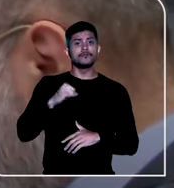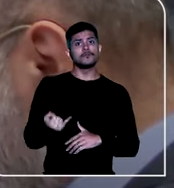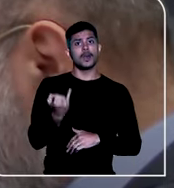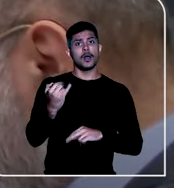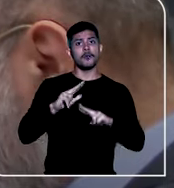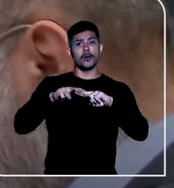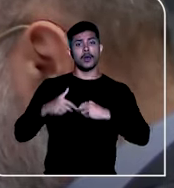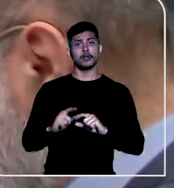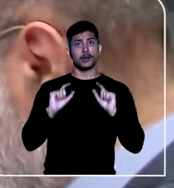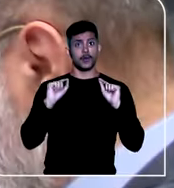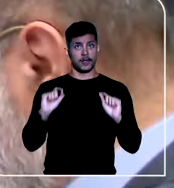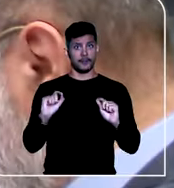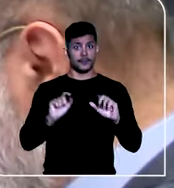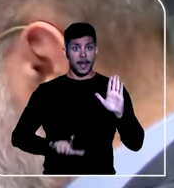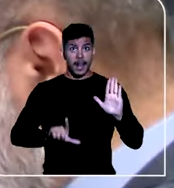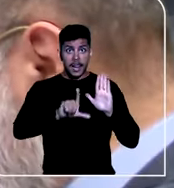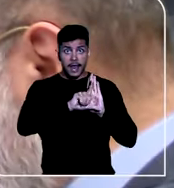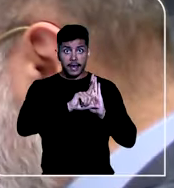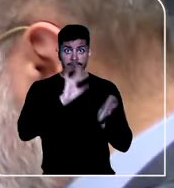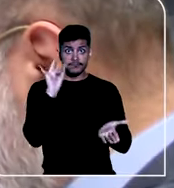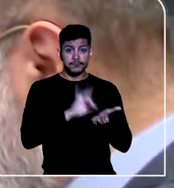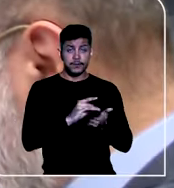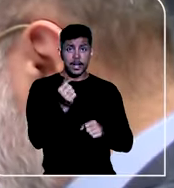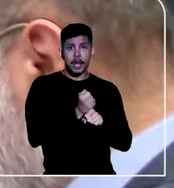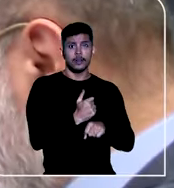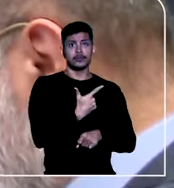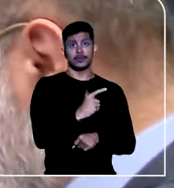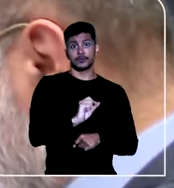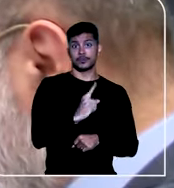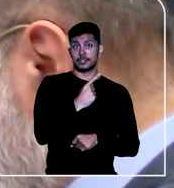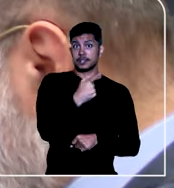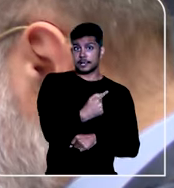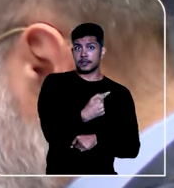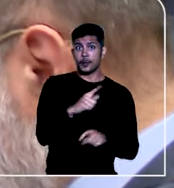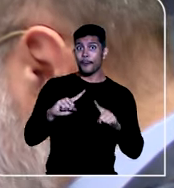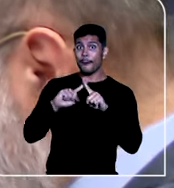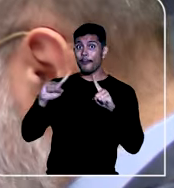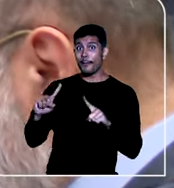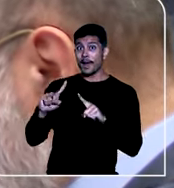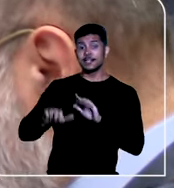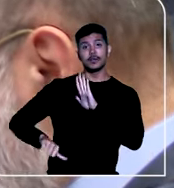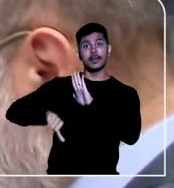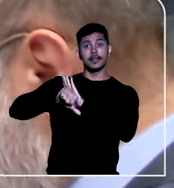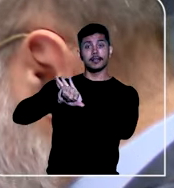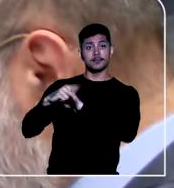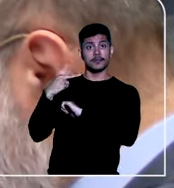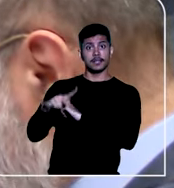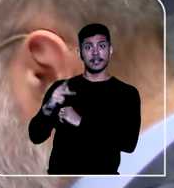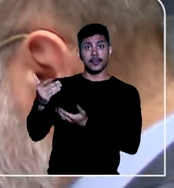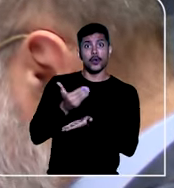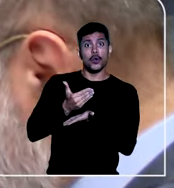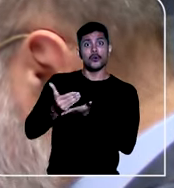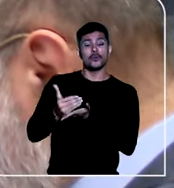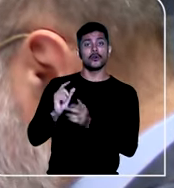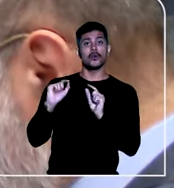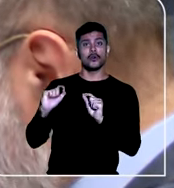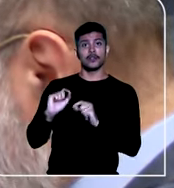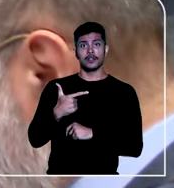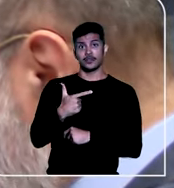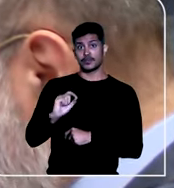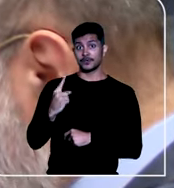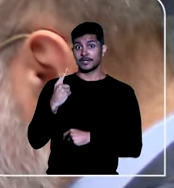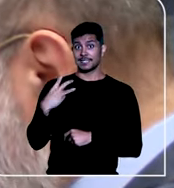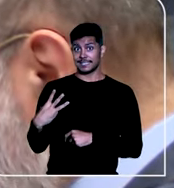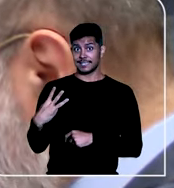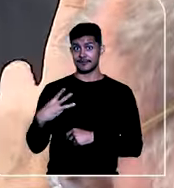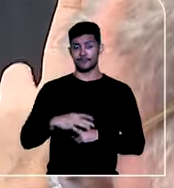ao caso em razão da legislação ser de 2017 e os fatos imputados a Robinho terem ocorrido em